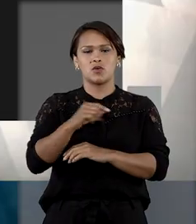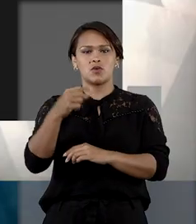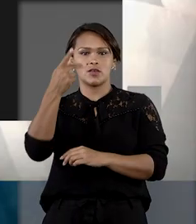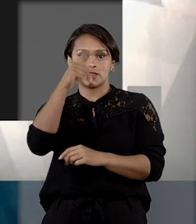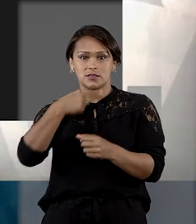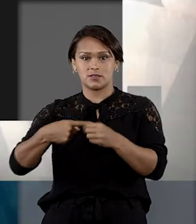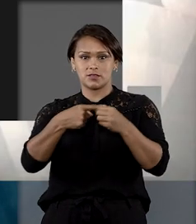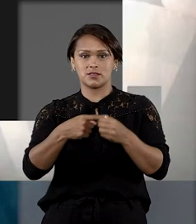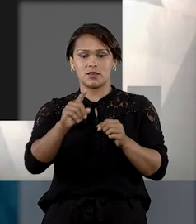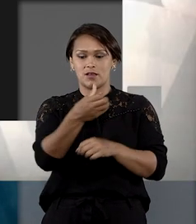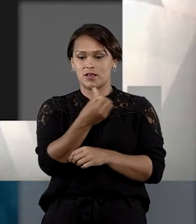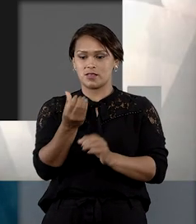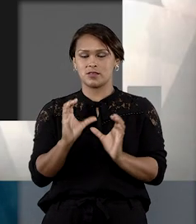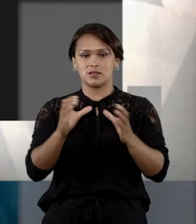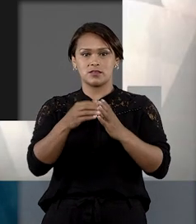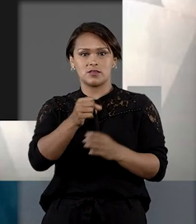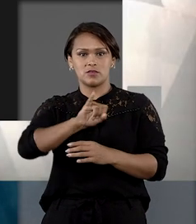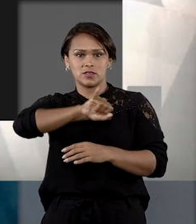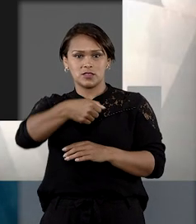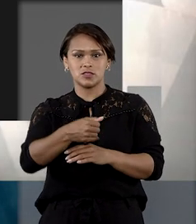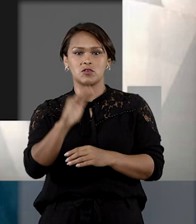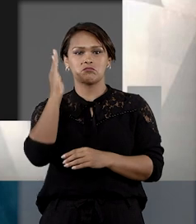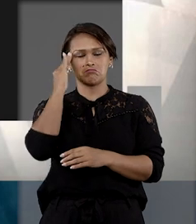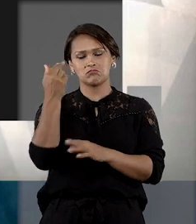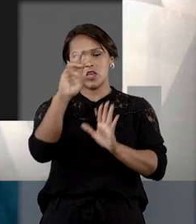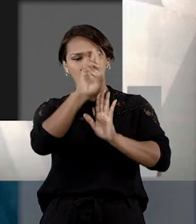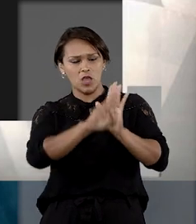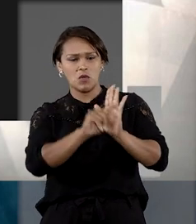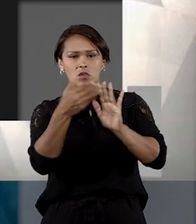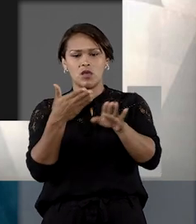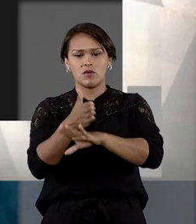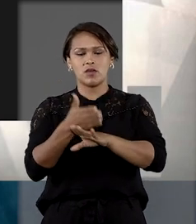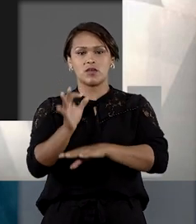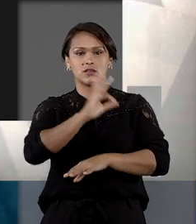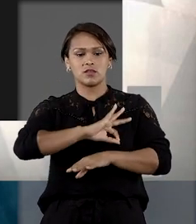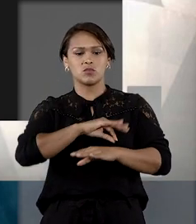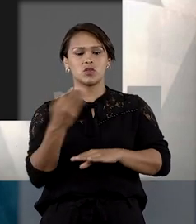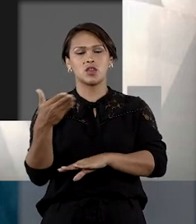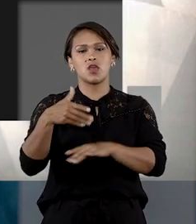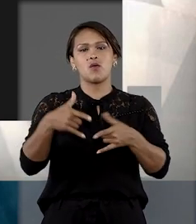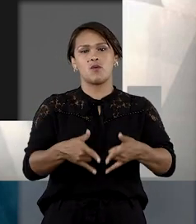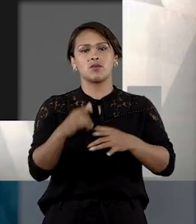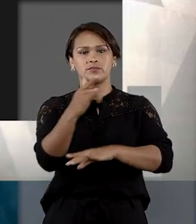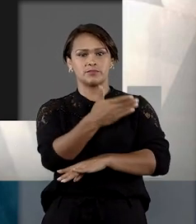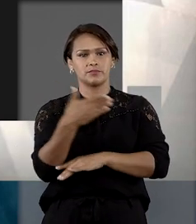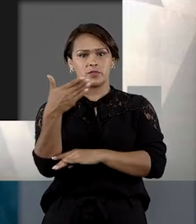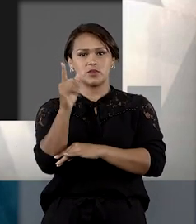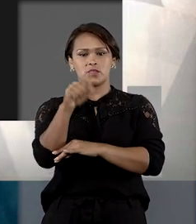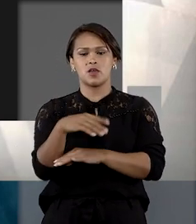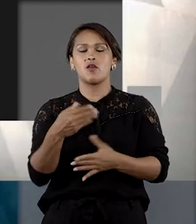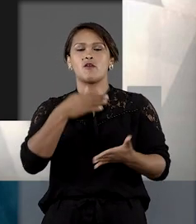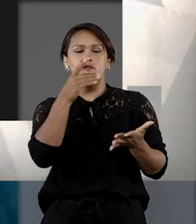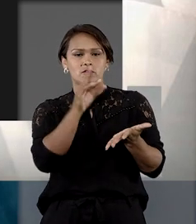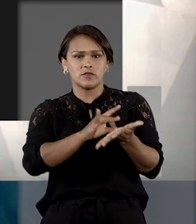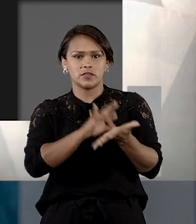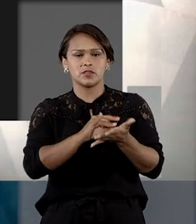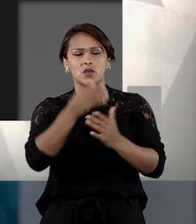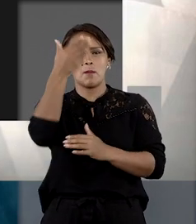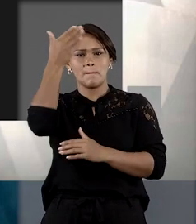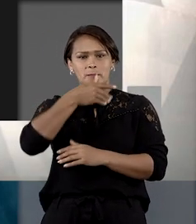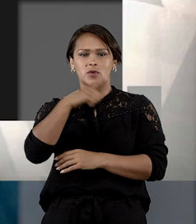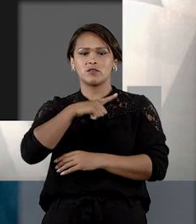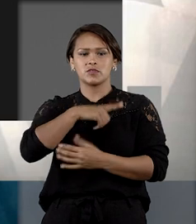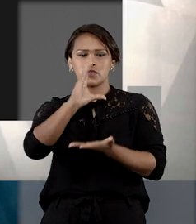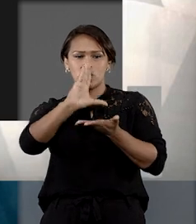Em razão disso, a sexta turma do STJ considerou regular o ingresso da polícia no quarto do hotel, declarou lícitas as